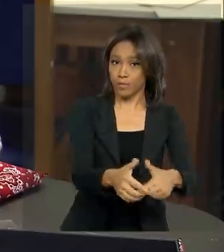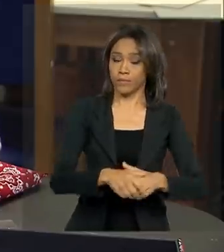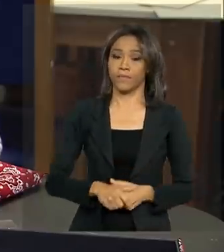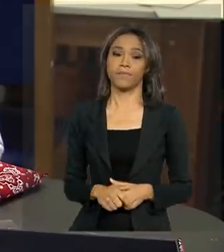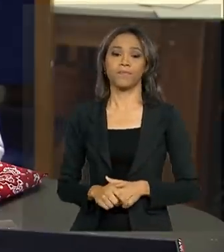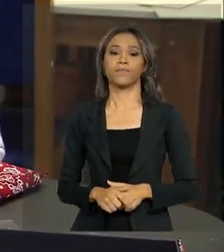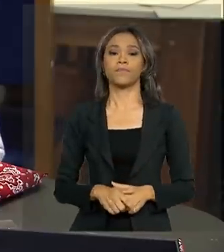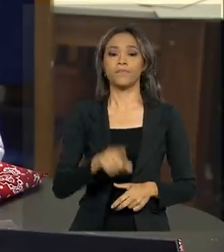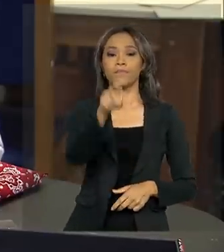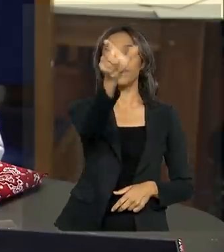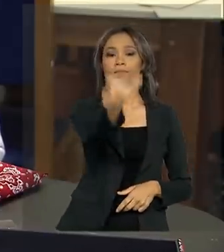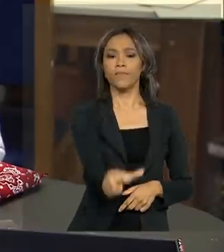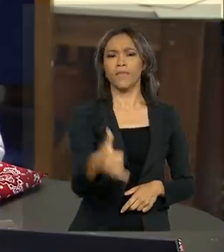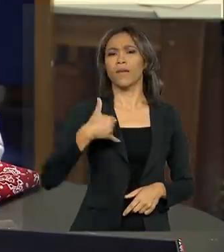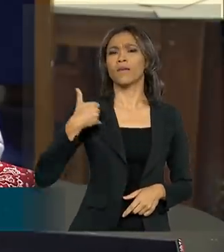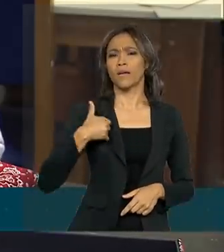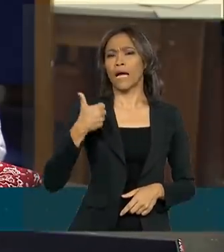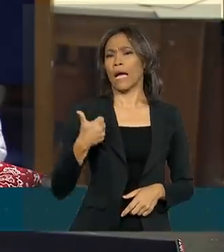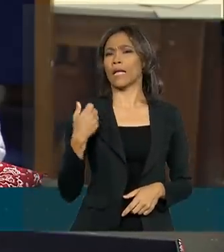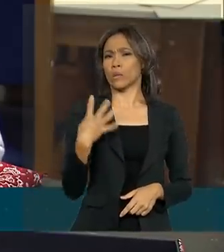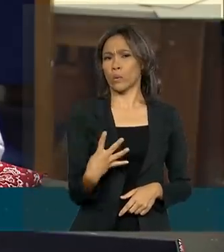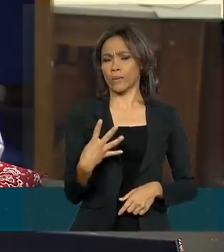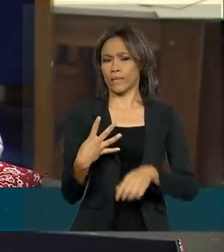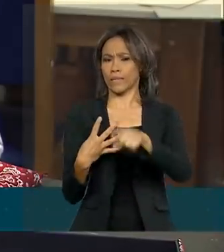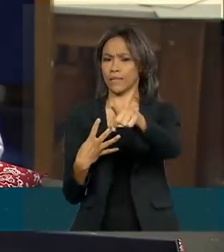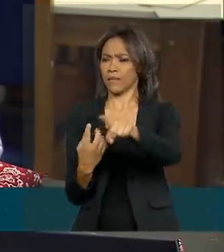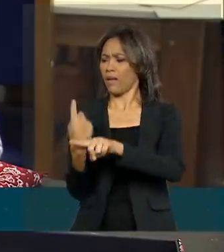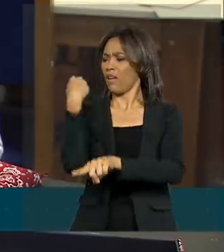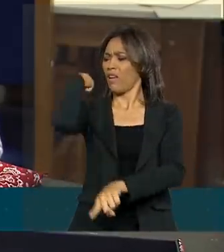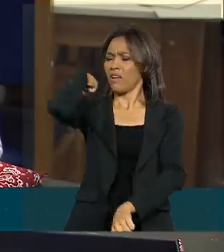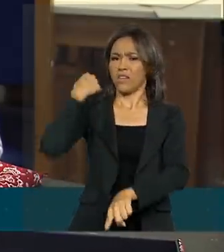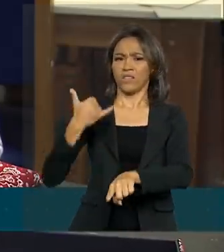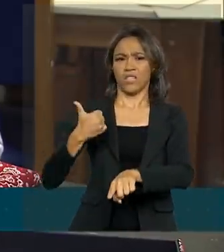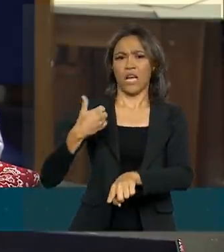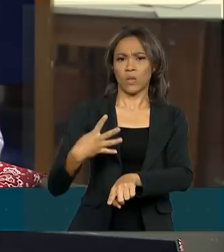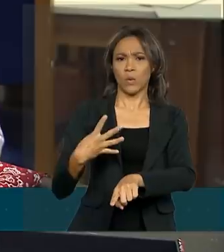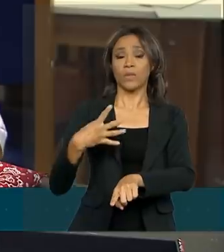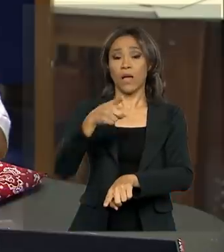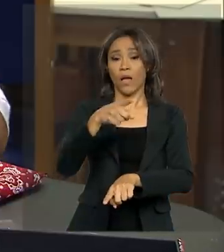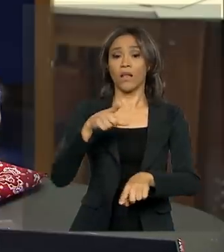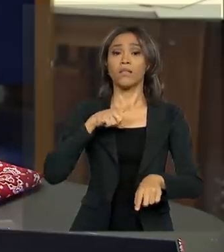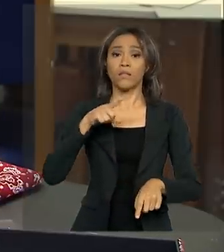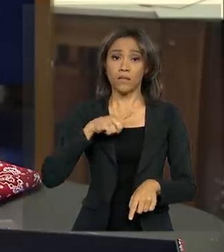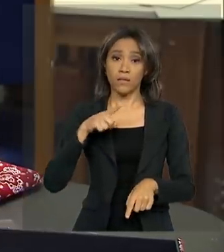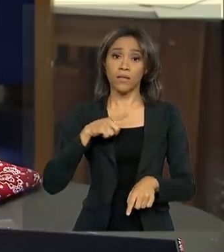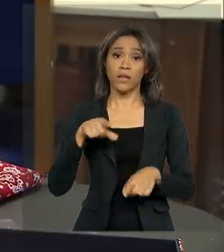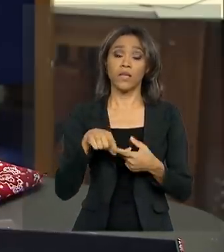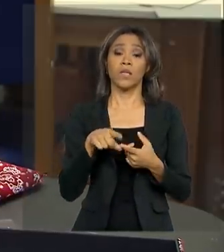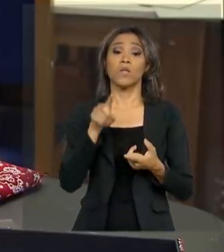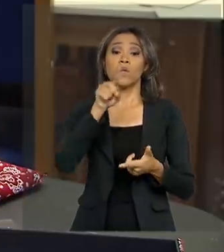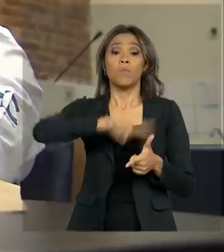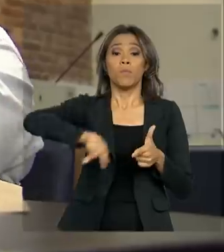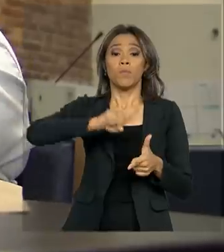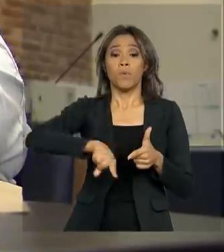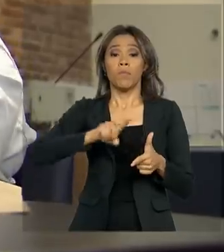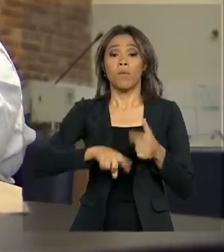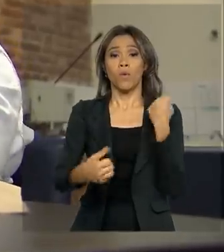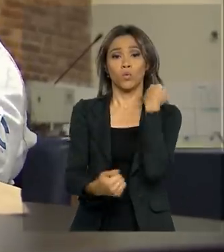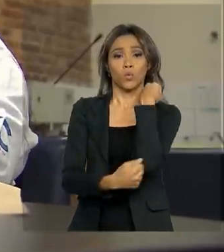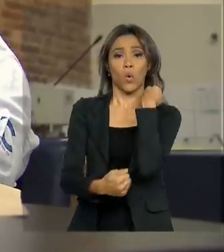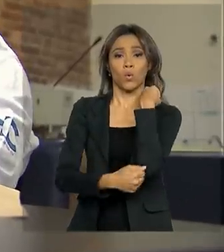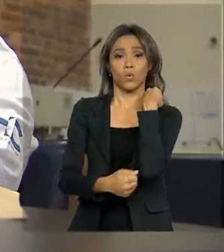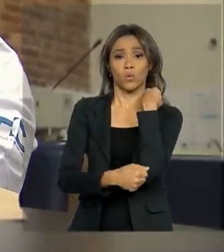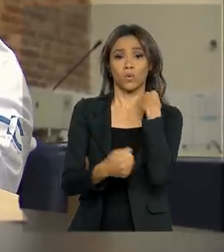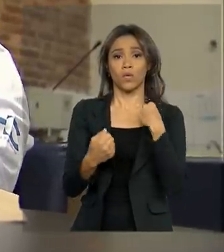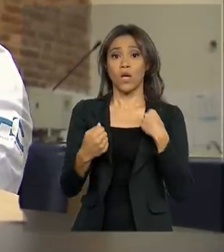Desde os 14 anos, Joana sofre com uma doença degenerativa, que enfraquece os ossos. Ela não